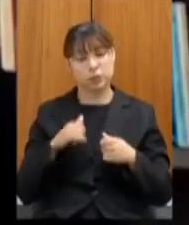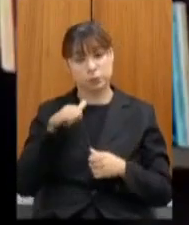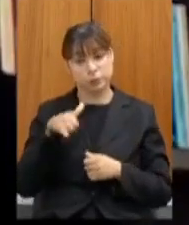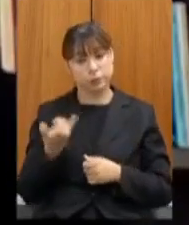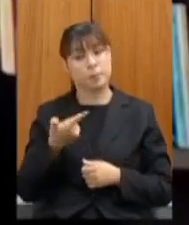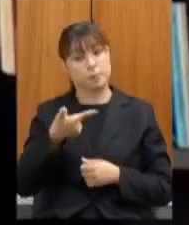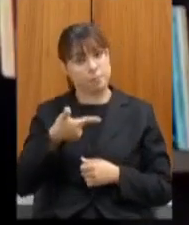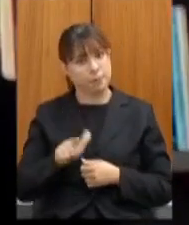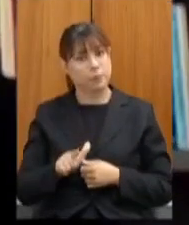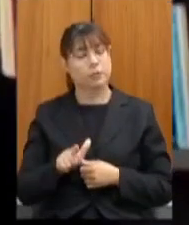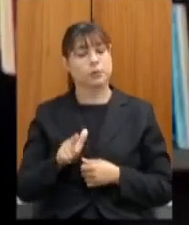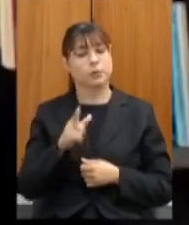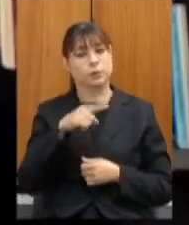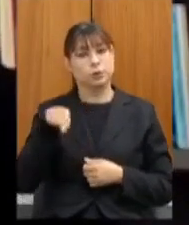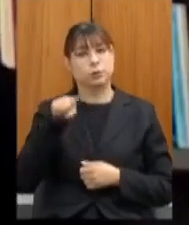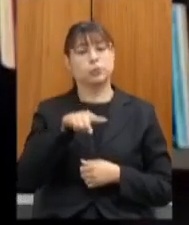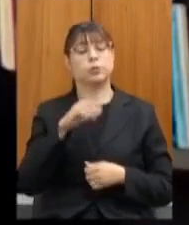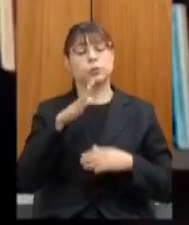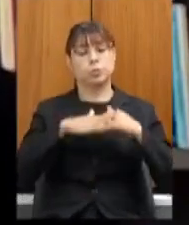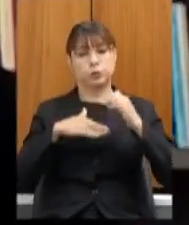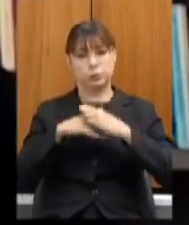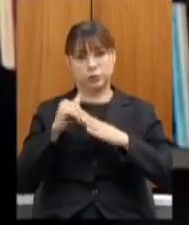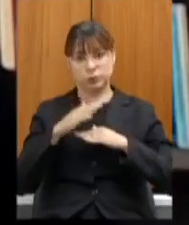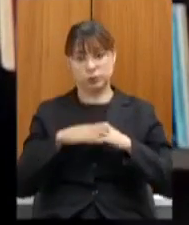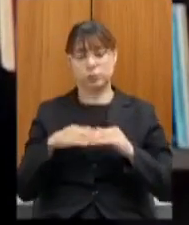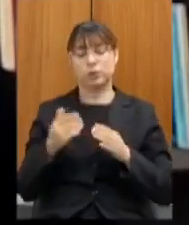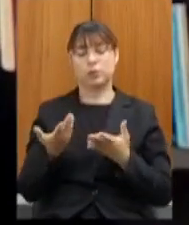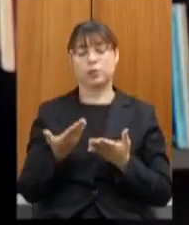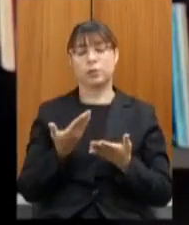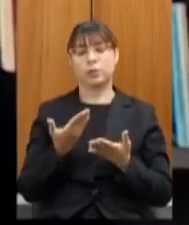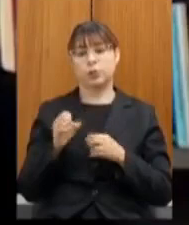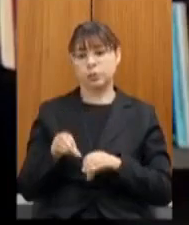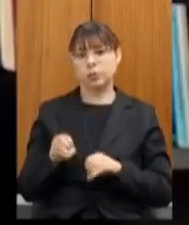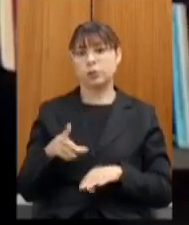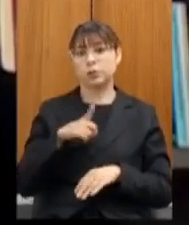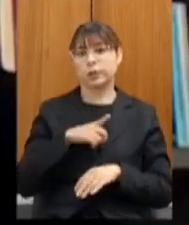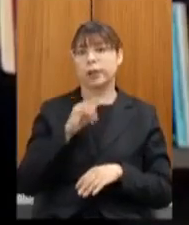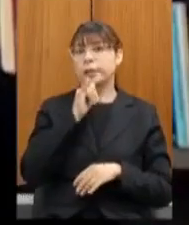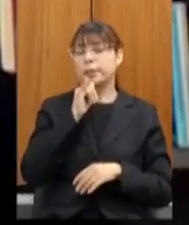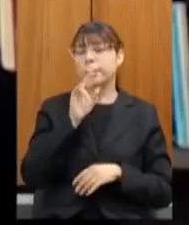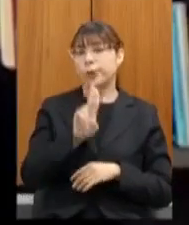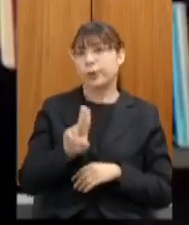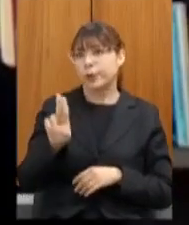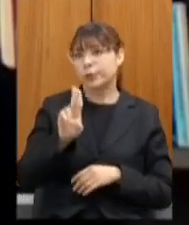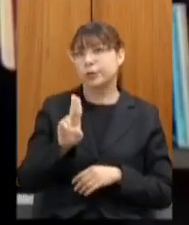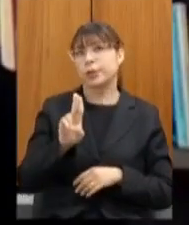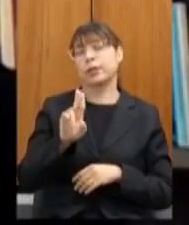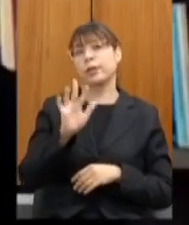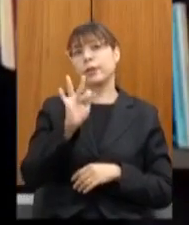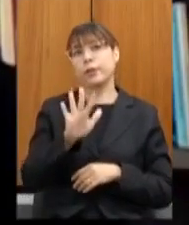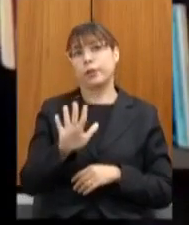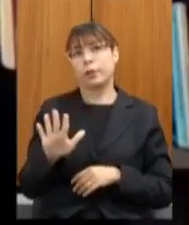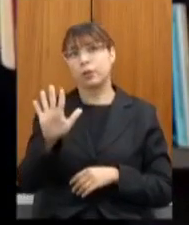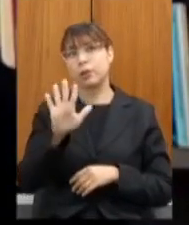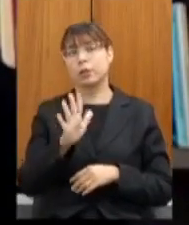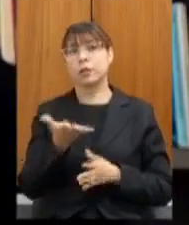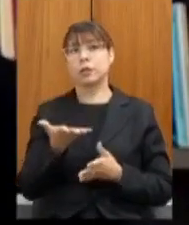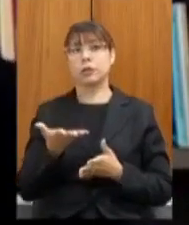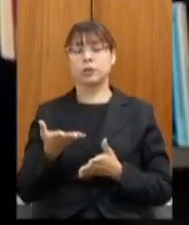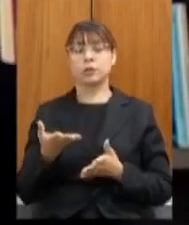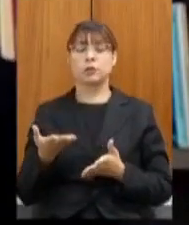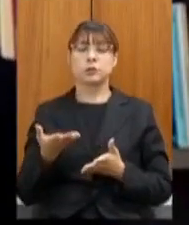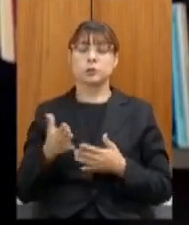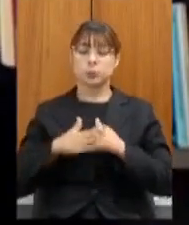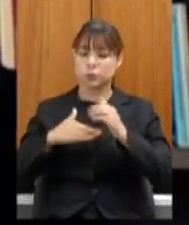profissionais de educação que a gente tem nas nossas universidades federais profissionais também que estão